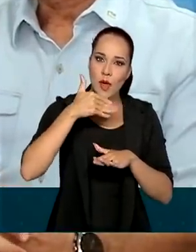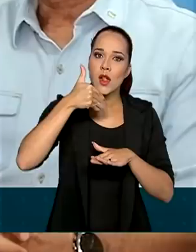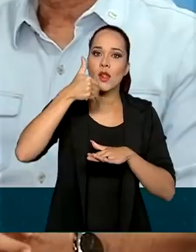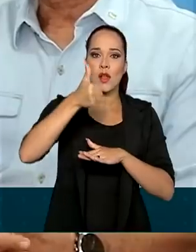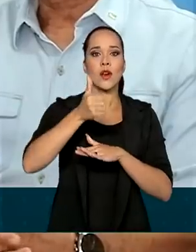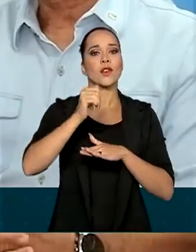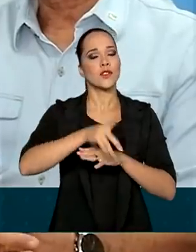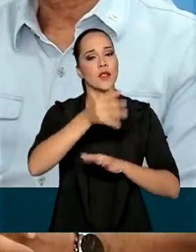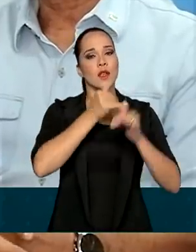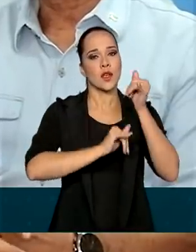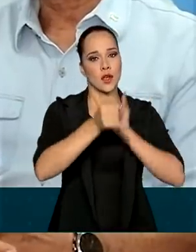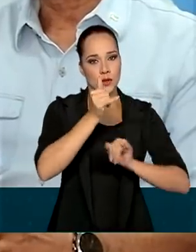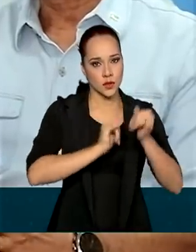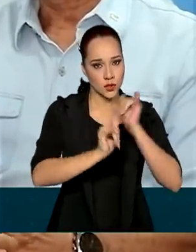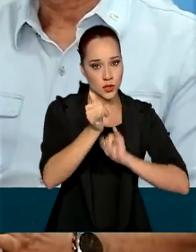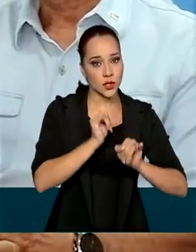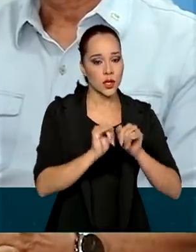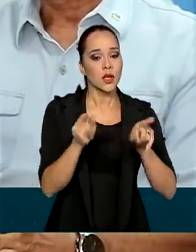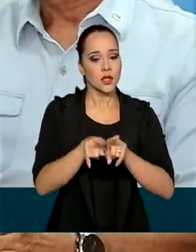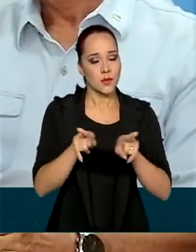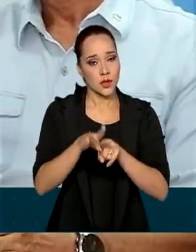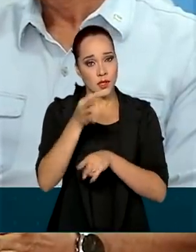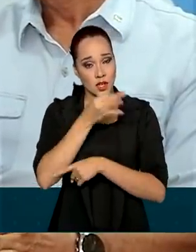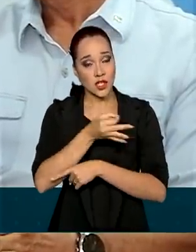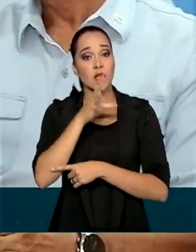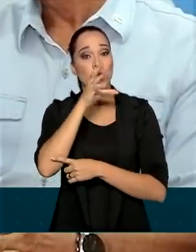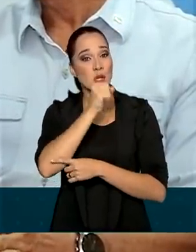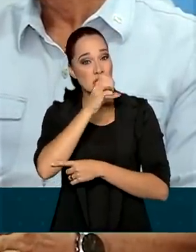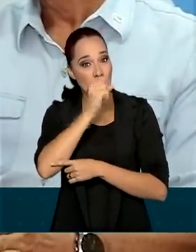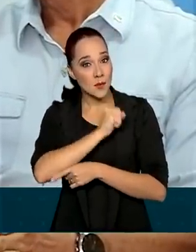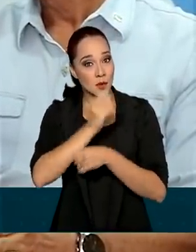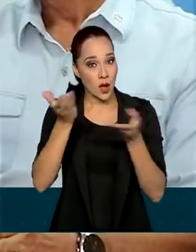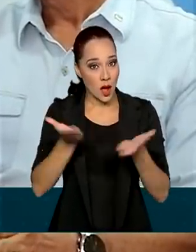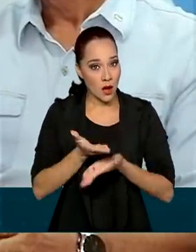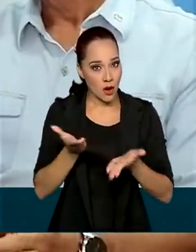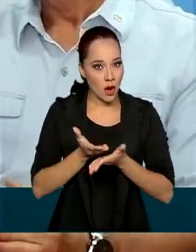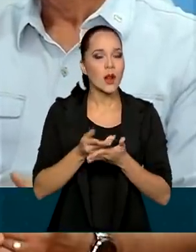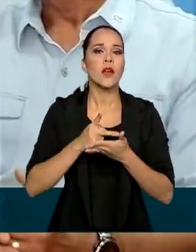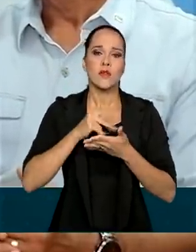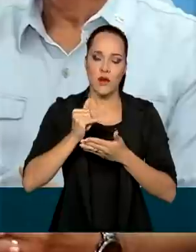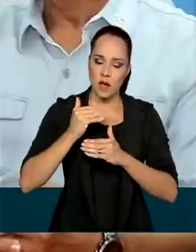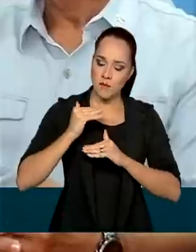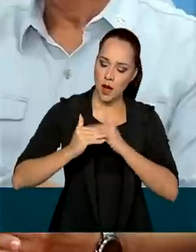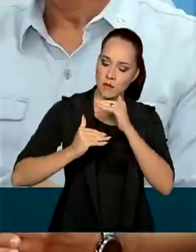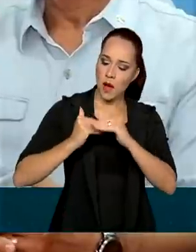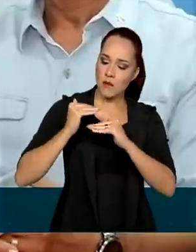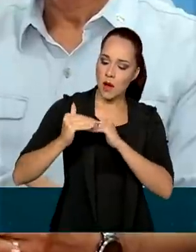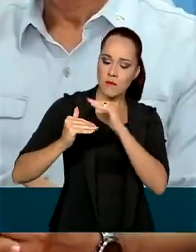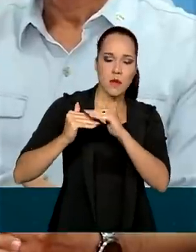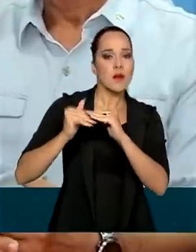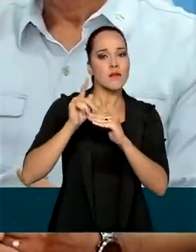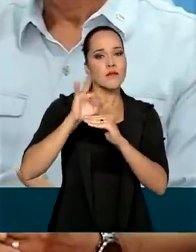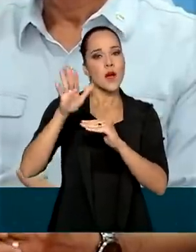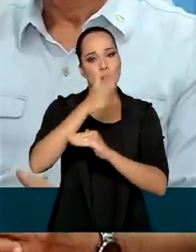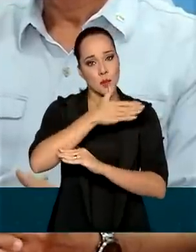fornecimento de energia, acreditamos que no sábado agora isso progressivamente vai ser